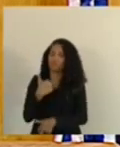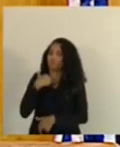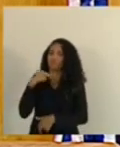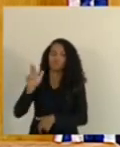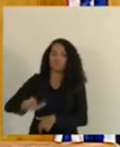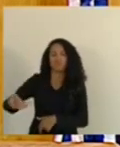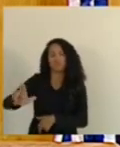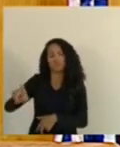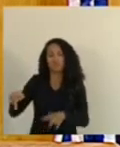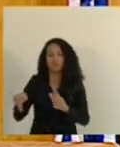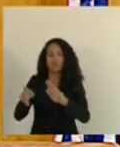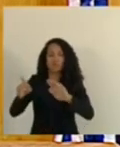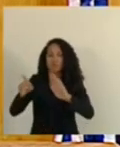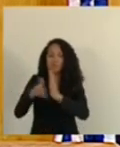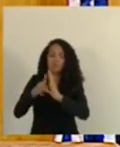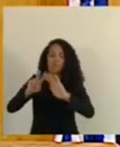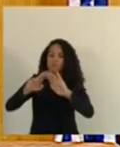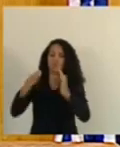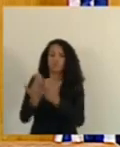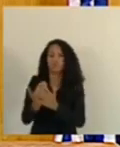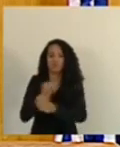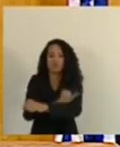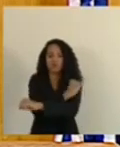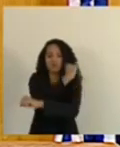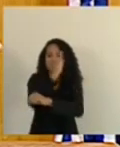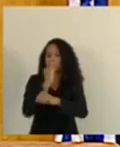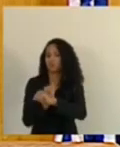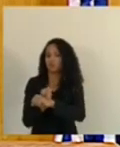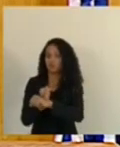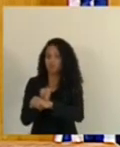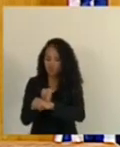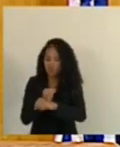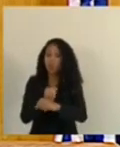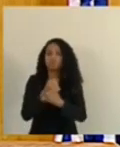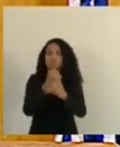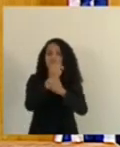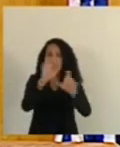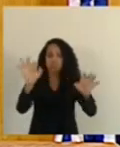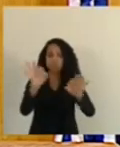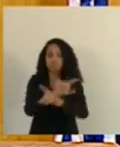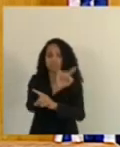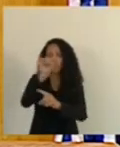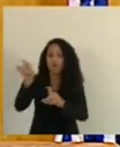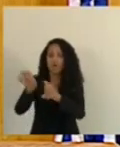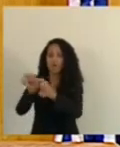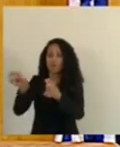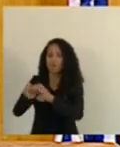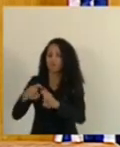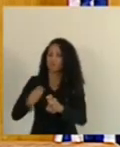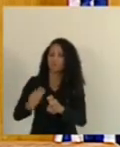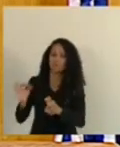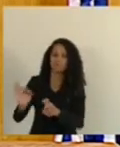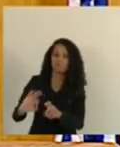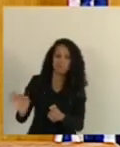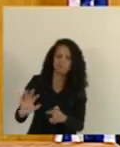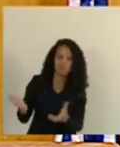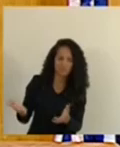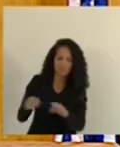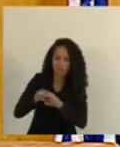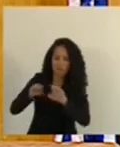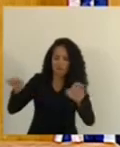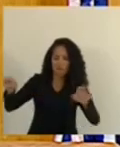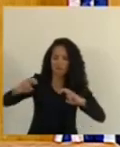escola de tempo integral foi instalada com a quadra não funcionando. O refeitório foi feito um